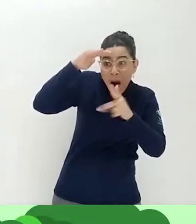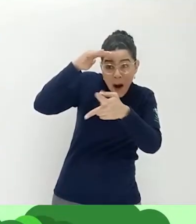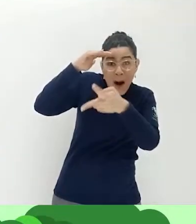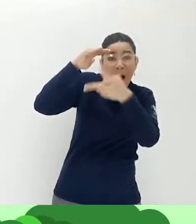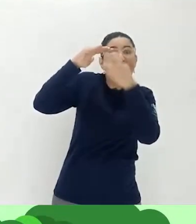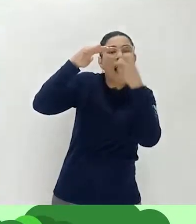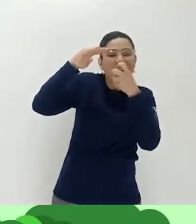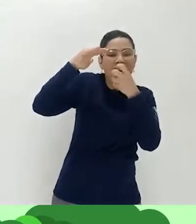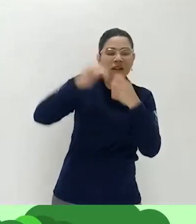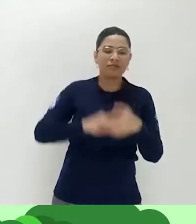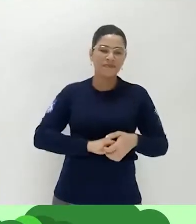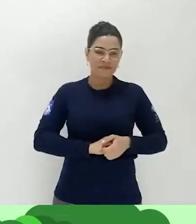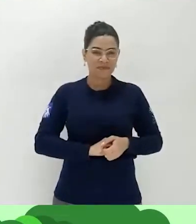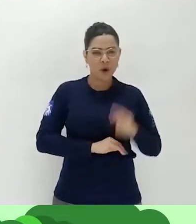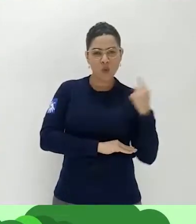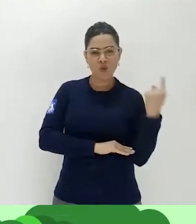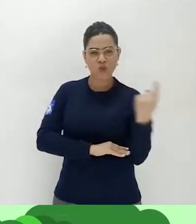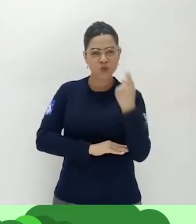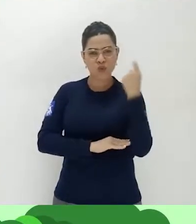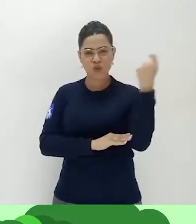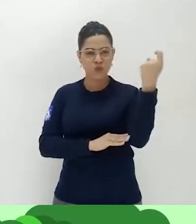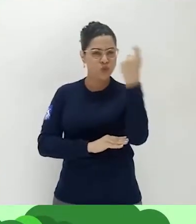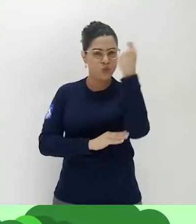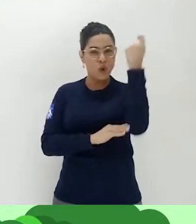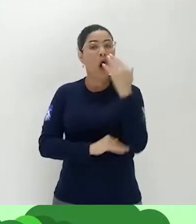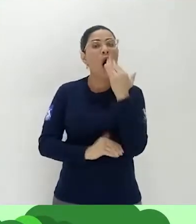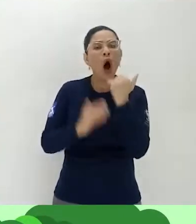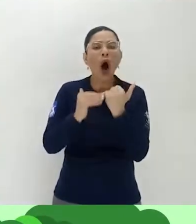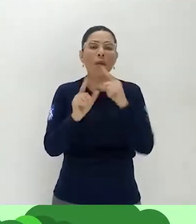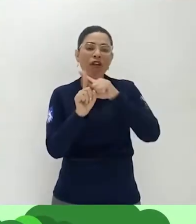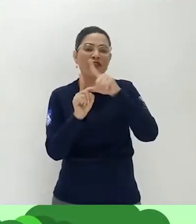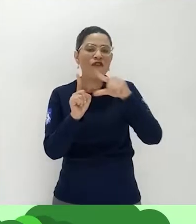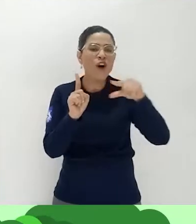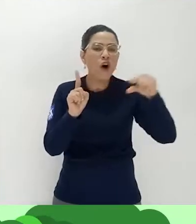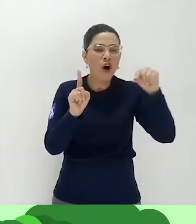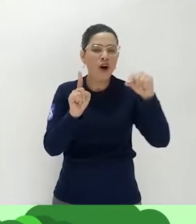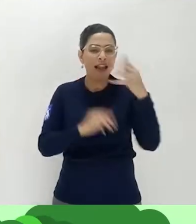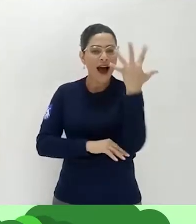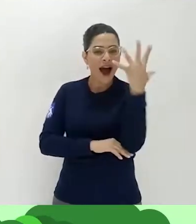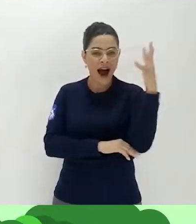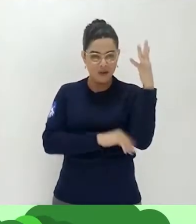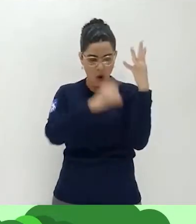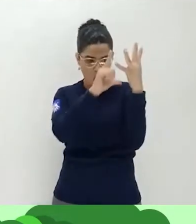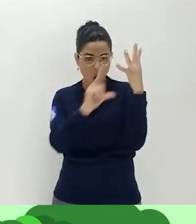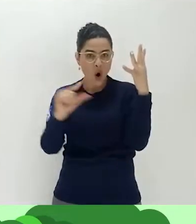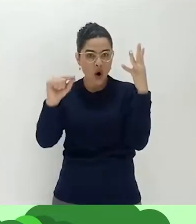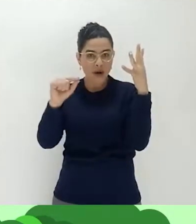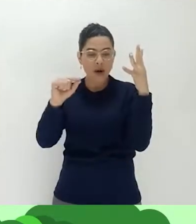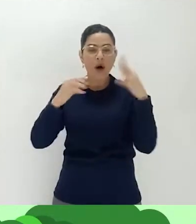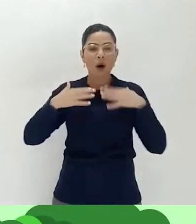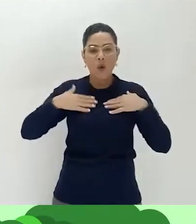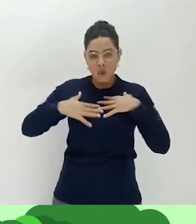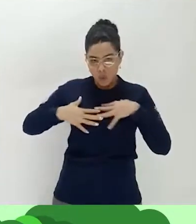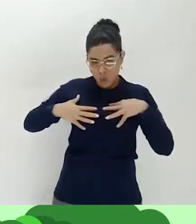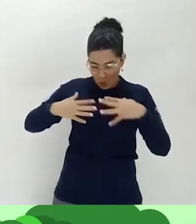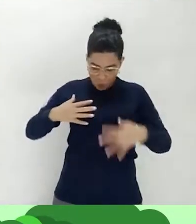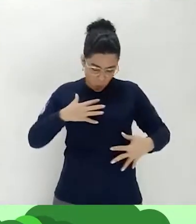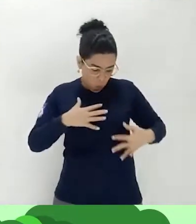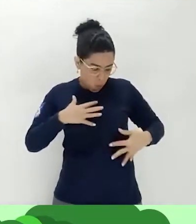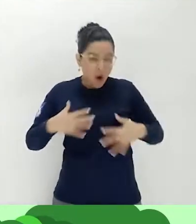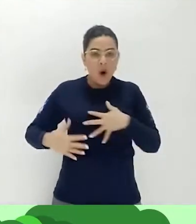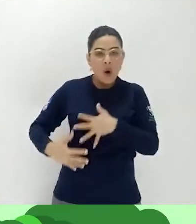do mundo come erva, ramos, folhas e nada mais. Suas manchas são camuflagem pra se proteger dos